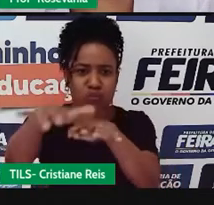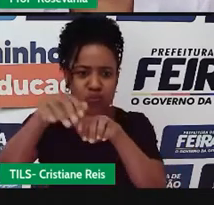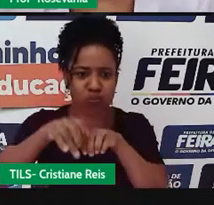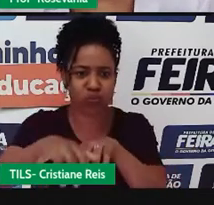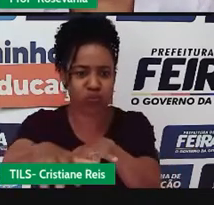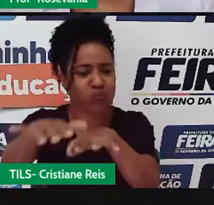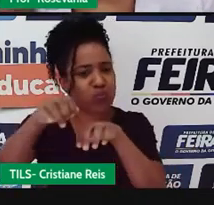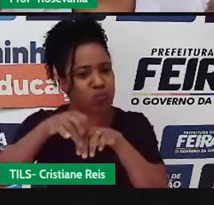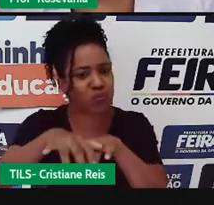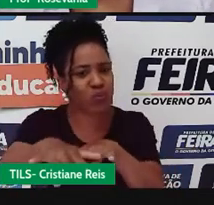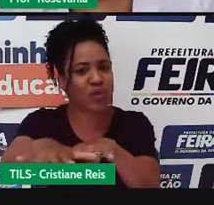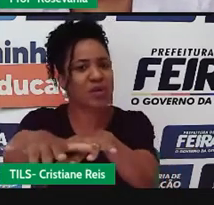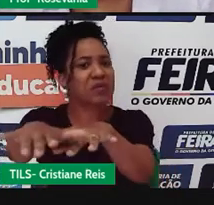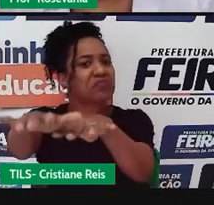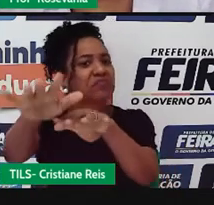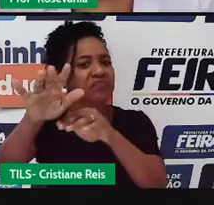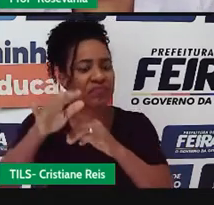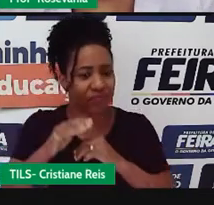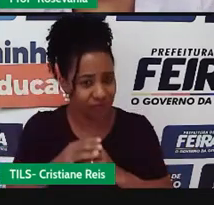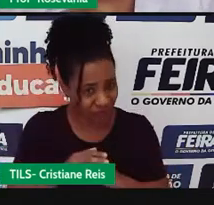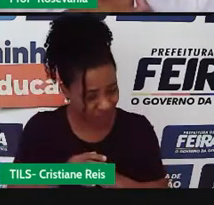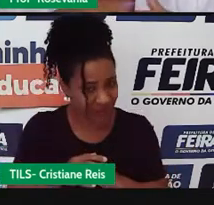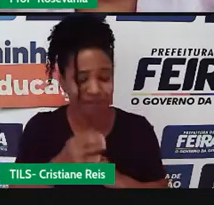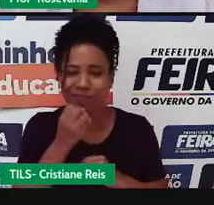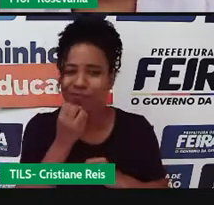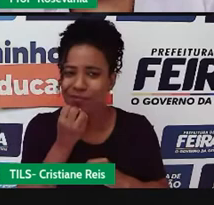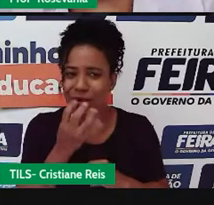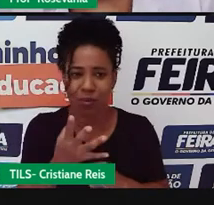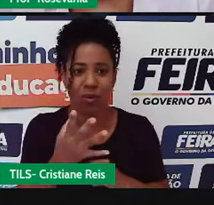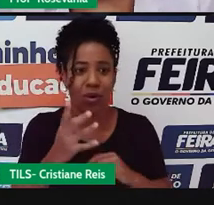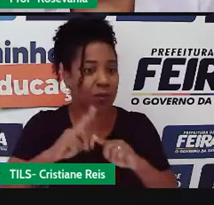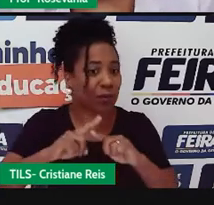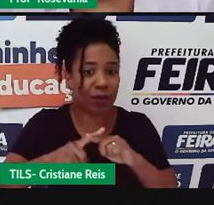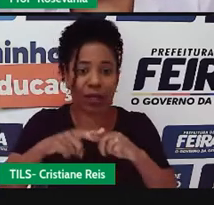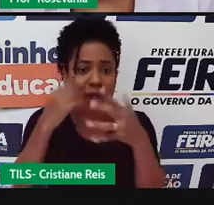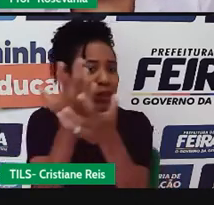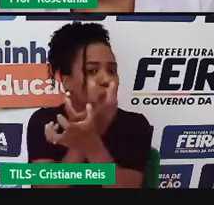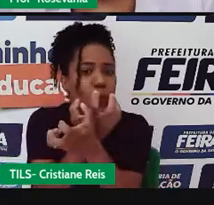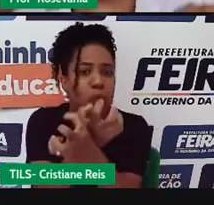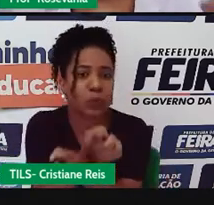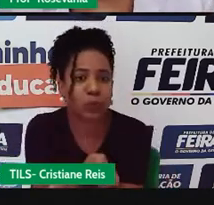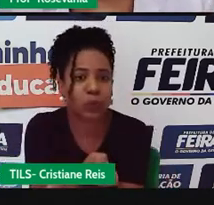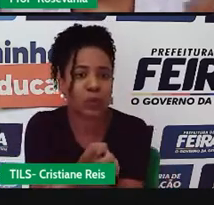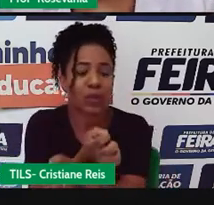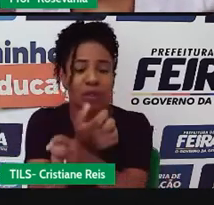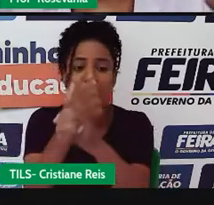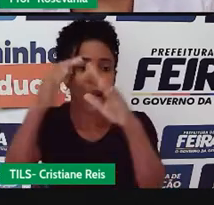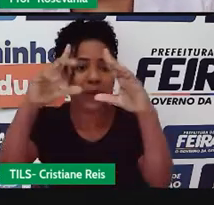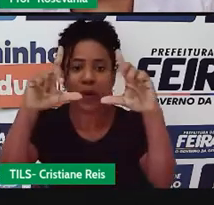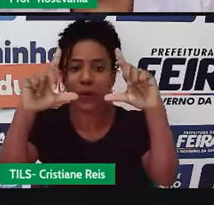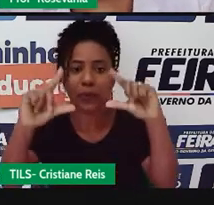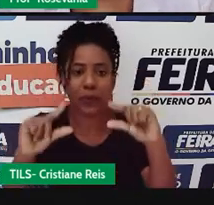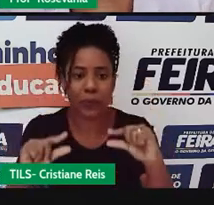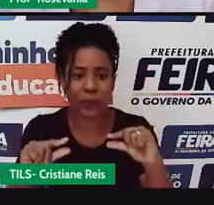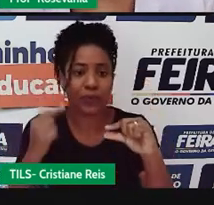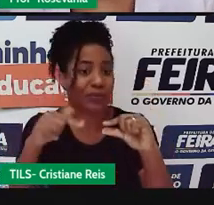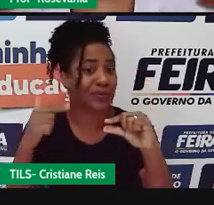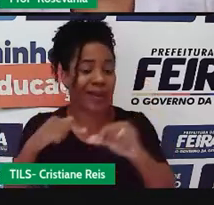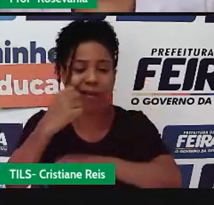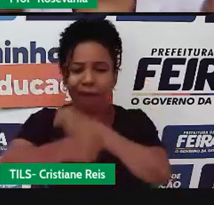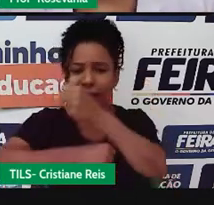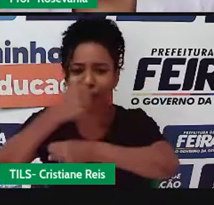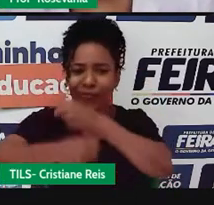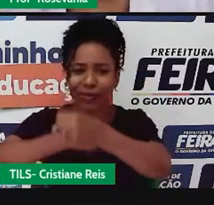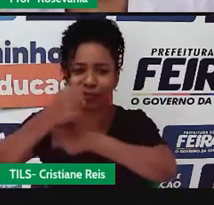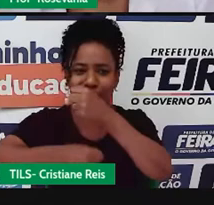rio. Ele é um rio, né, perene, ou seja, aquele rio que não vai secar, né, durante o ano, vai ter água o ano todo. Ele